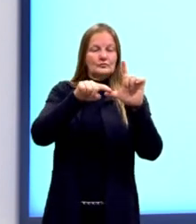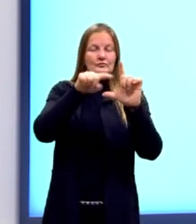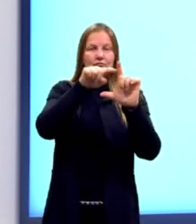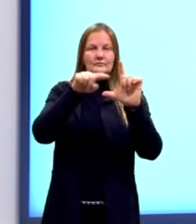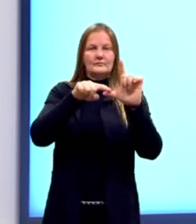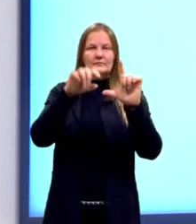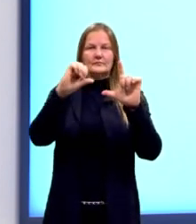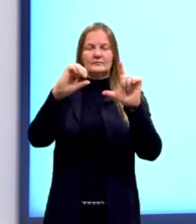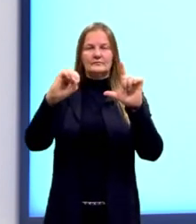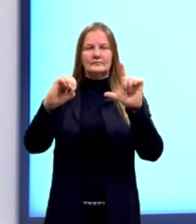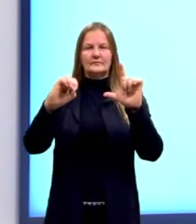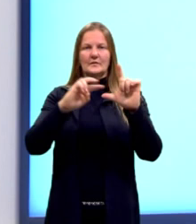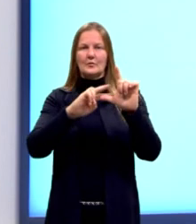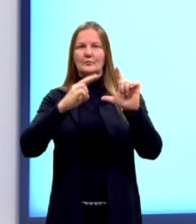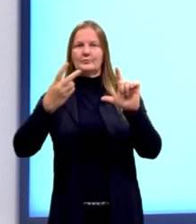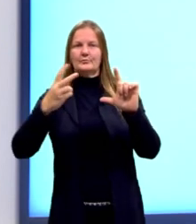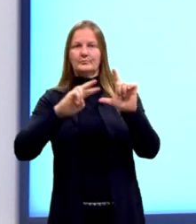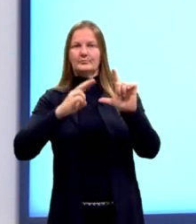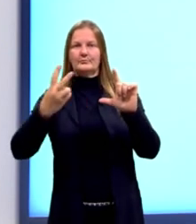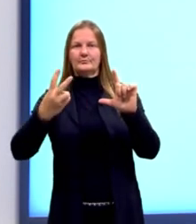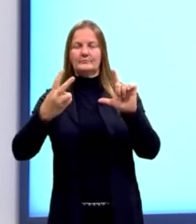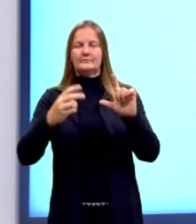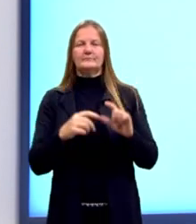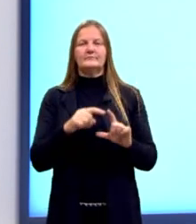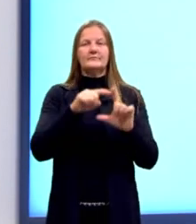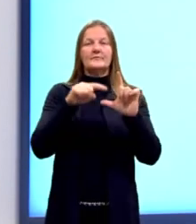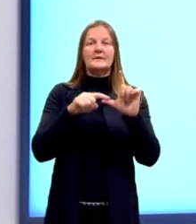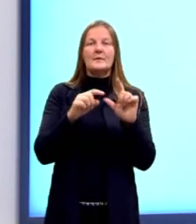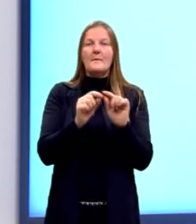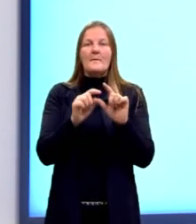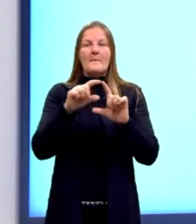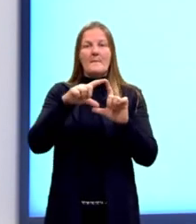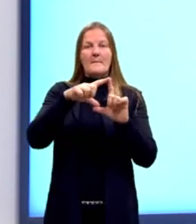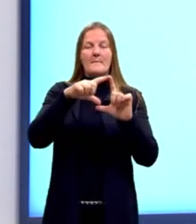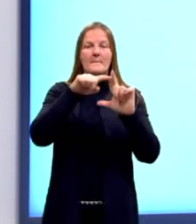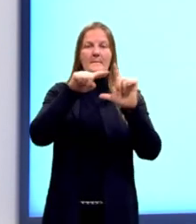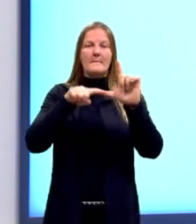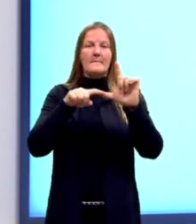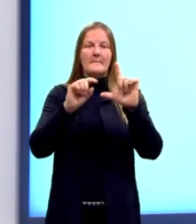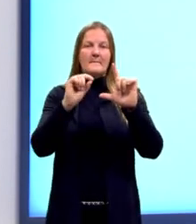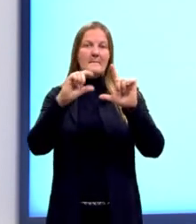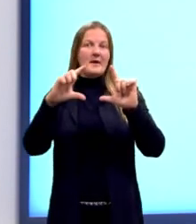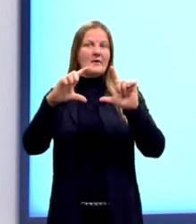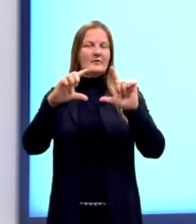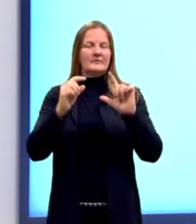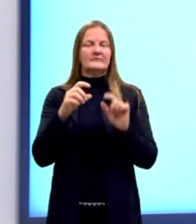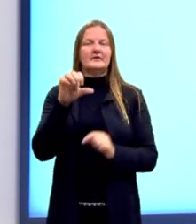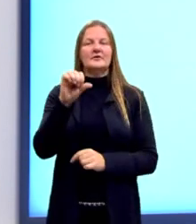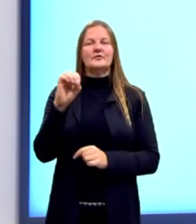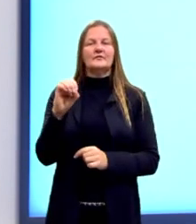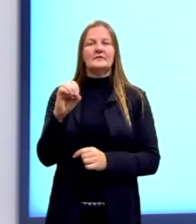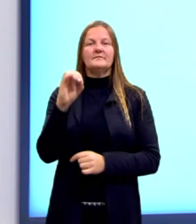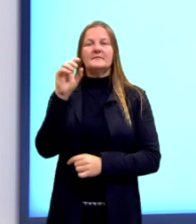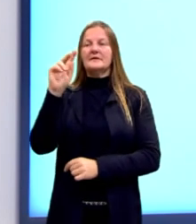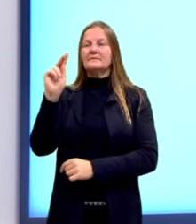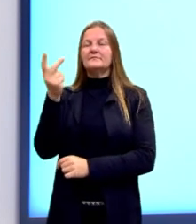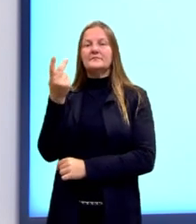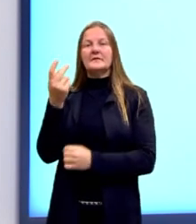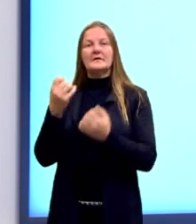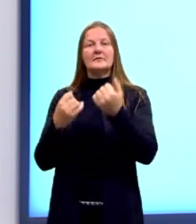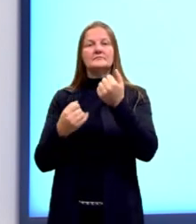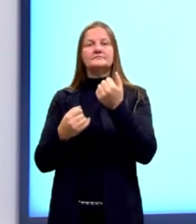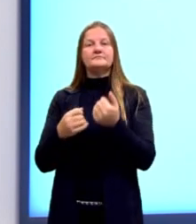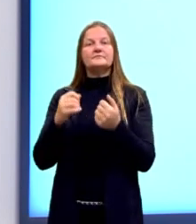porque o ângulo de 90 é o maior ângulo, né? Este lado então ele é conhecido como hipotenusa.